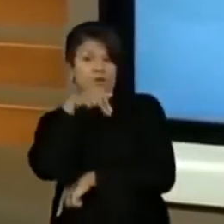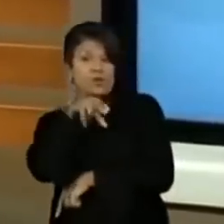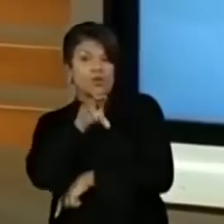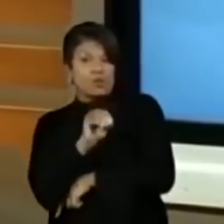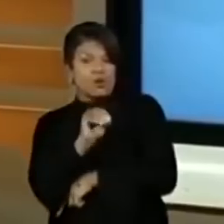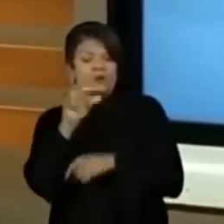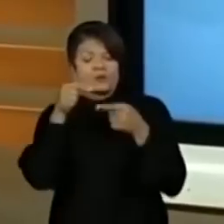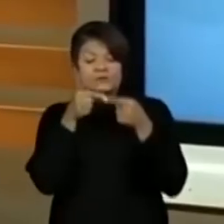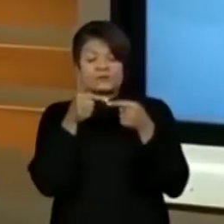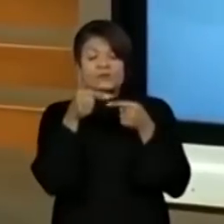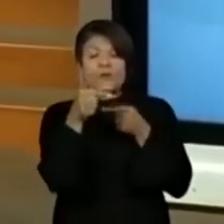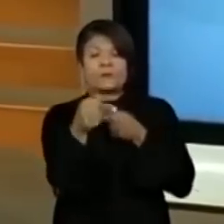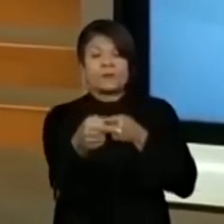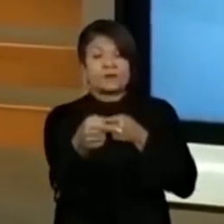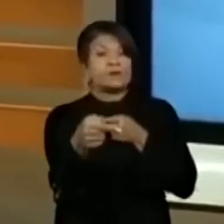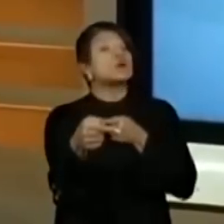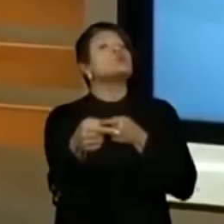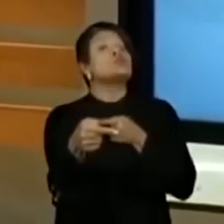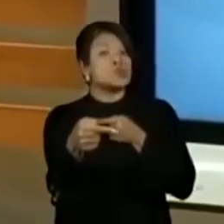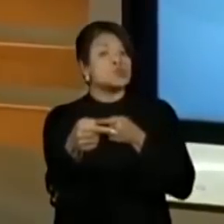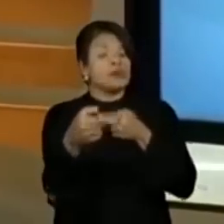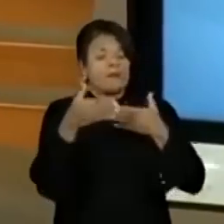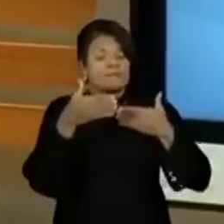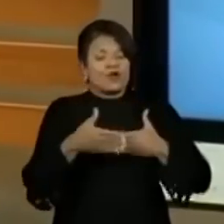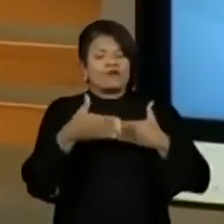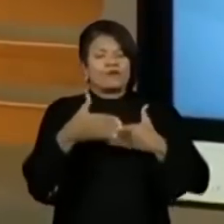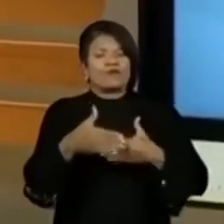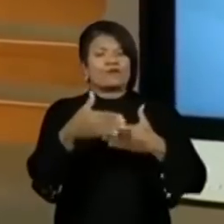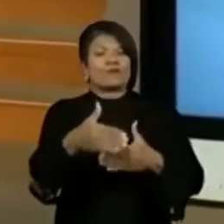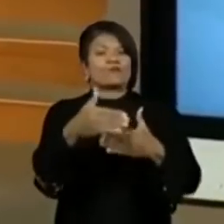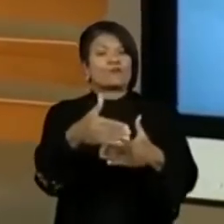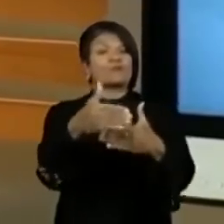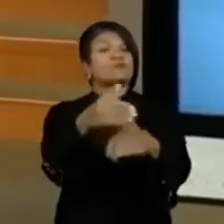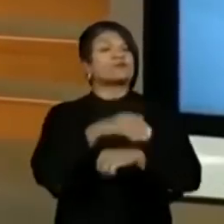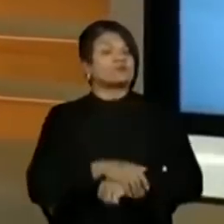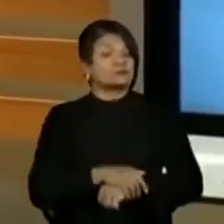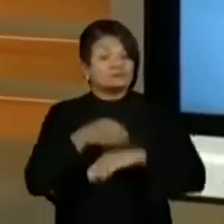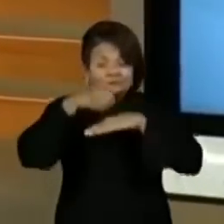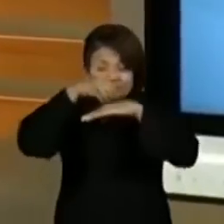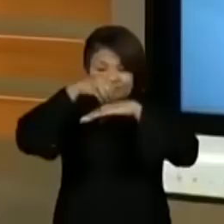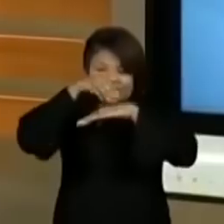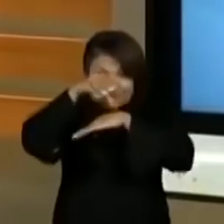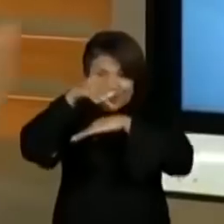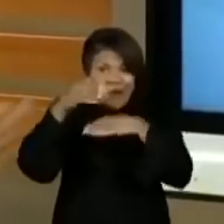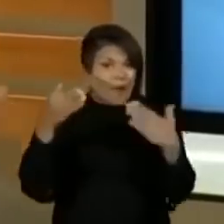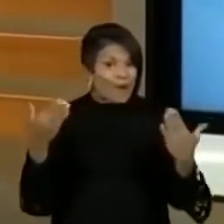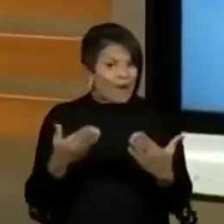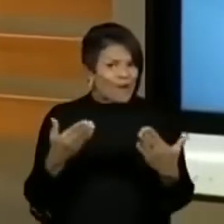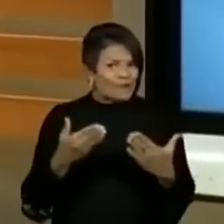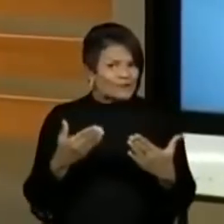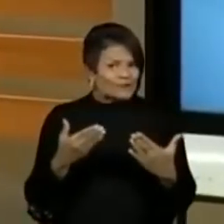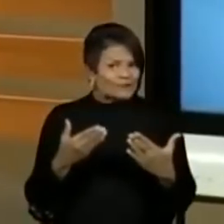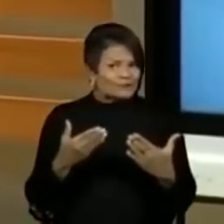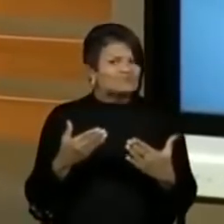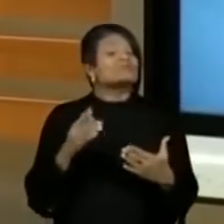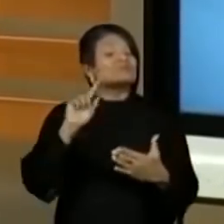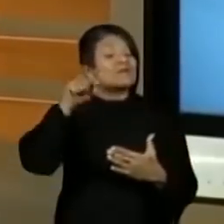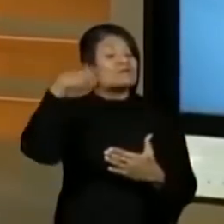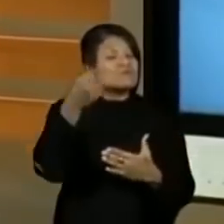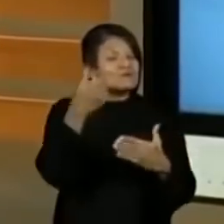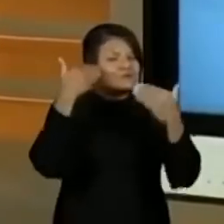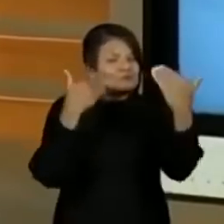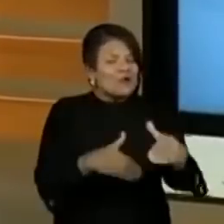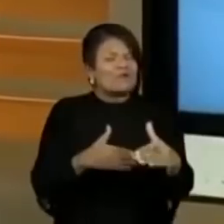semana de avaliação. Então, as dicas de hoje serão, assim, fundamentais para vocês irem bem